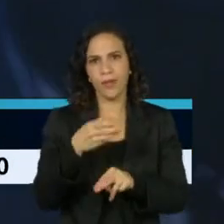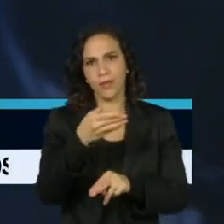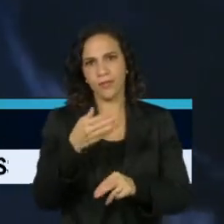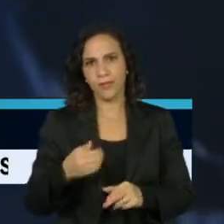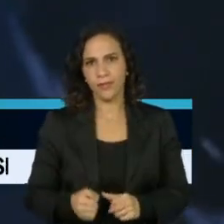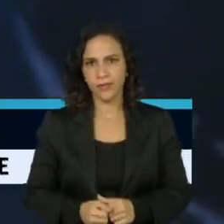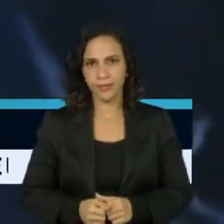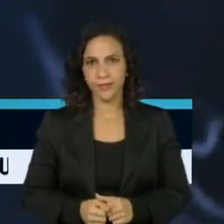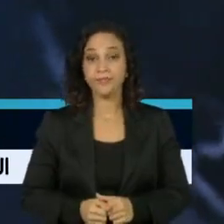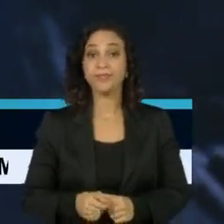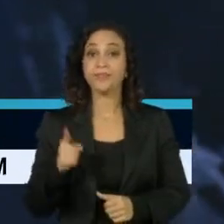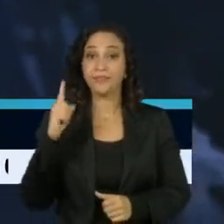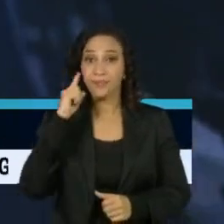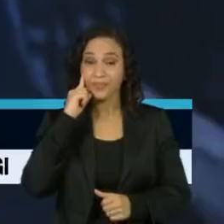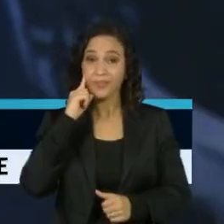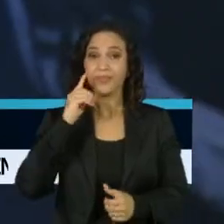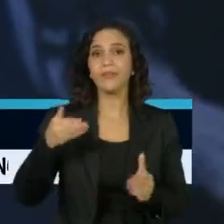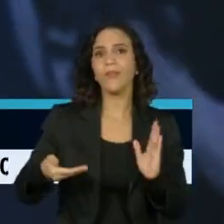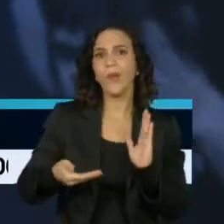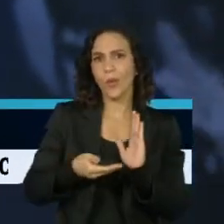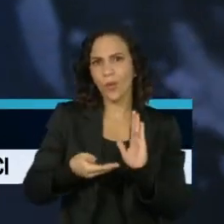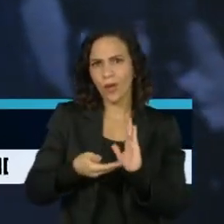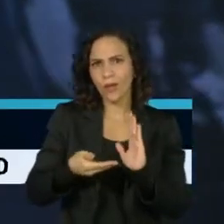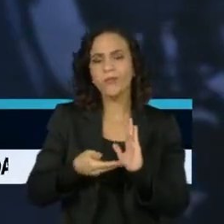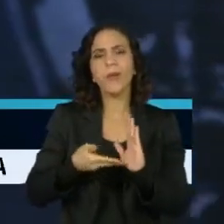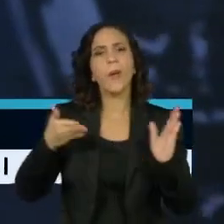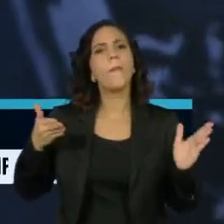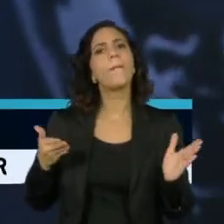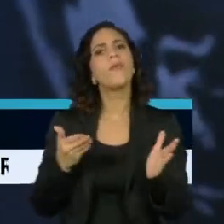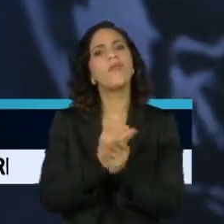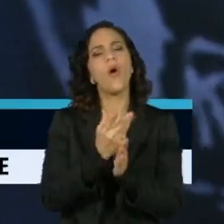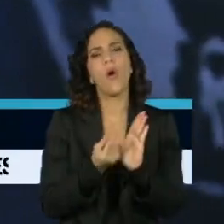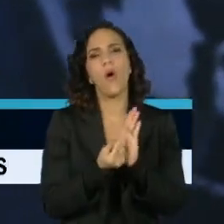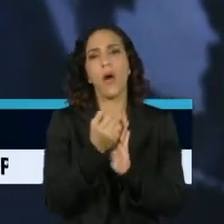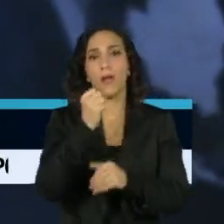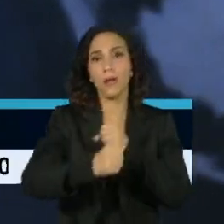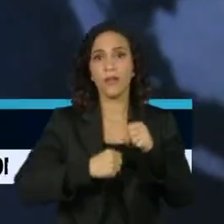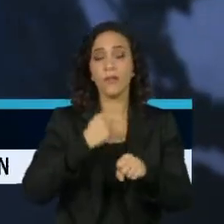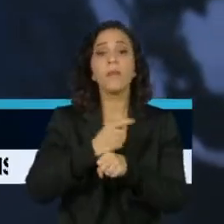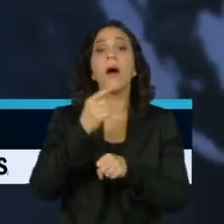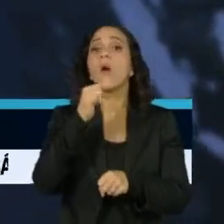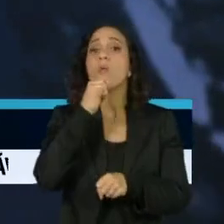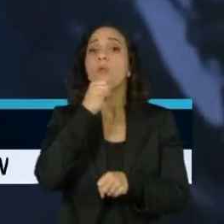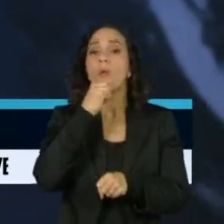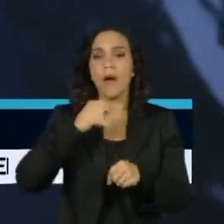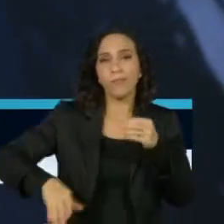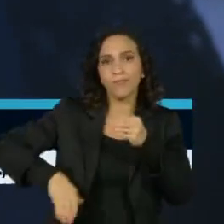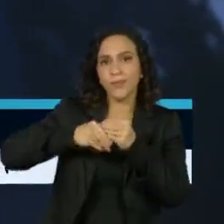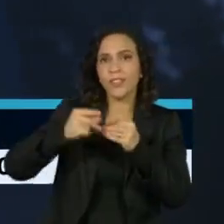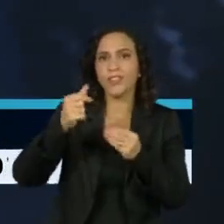E o Congresso aprovou o orçamento do ano que vem sem prever recursos para o programa de desoneração da folha de pagamento.